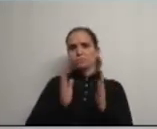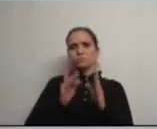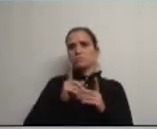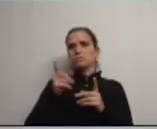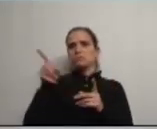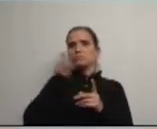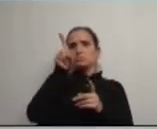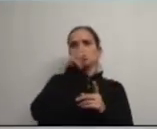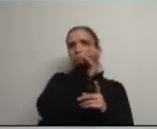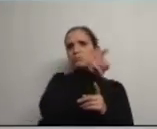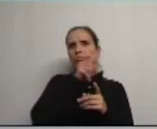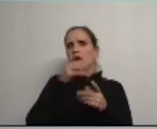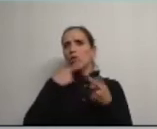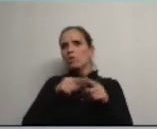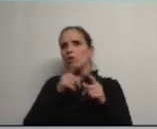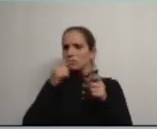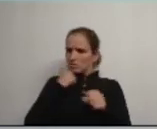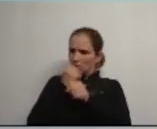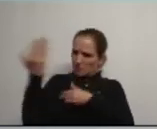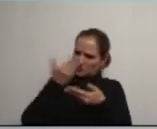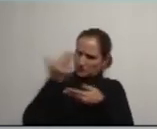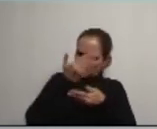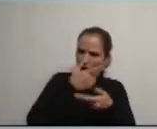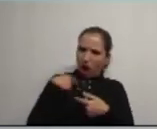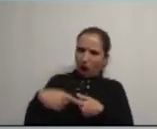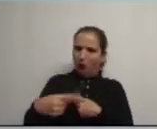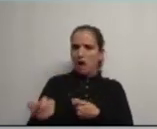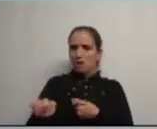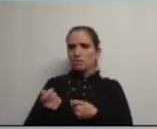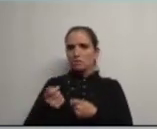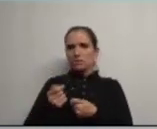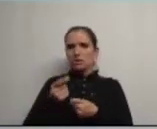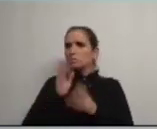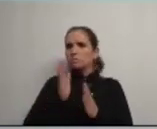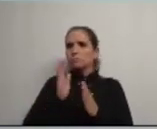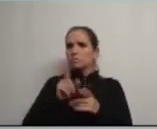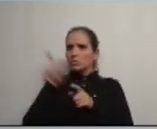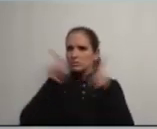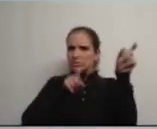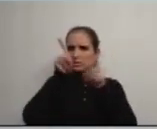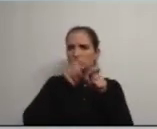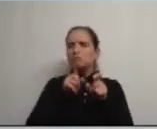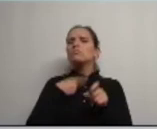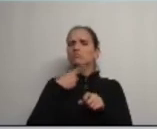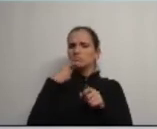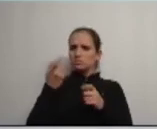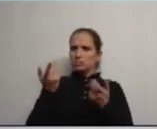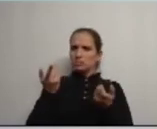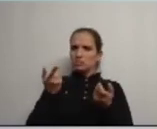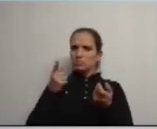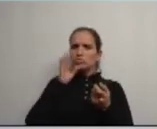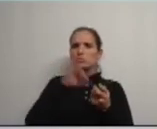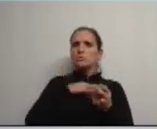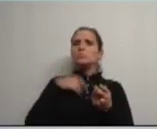convocados para uma reunião eles trabalham constantemente connosco e portanto eles não precisam de estar para isto eu pergunto ao Sr. Presidente